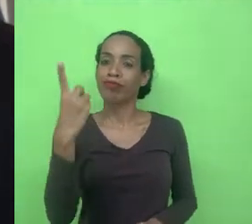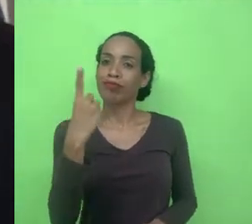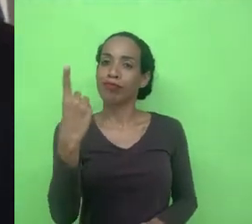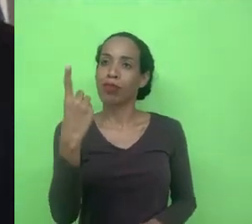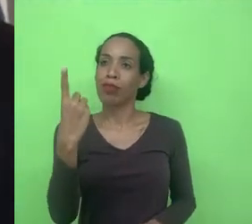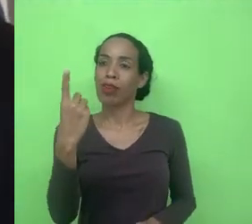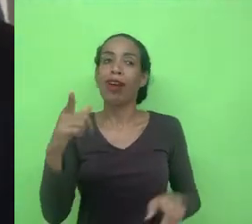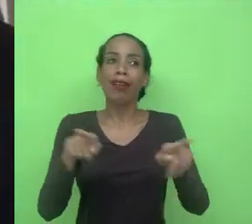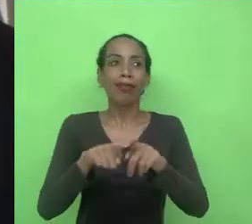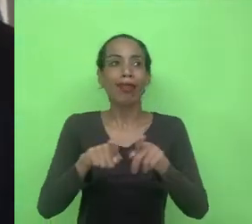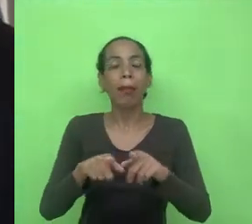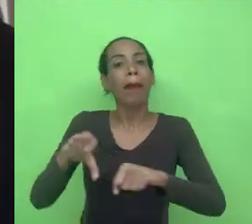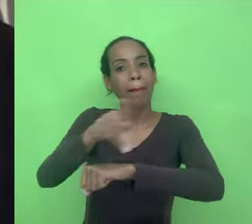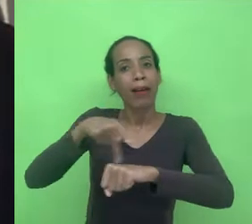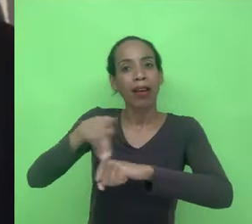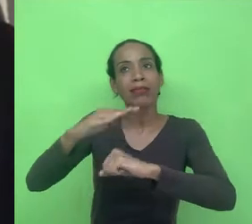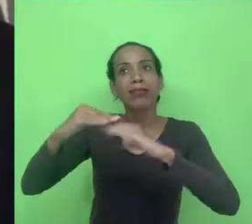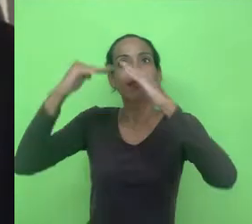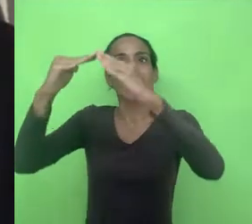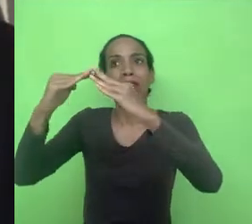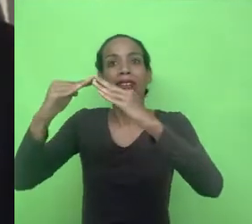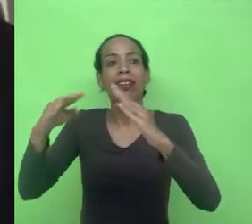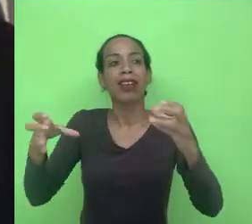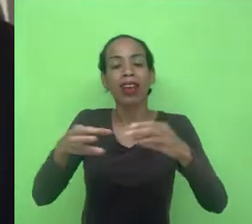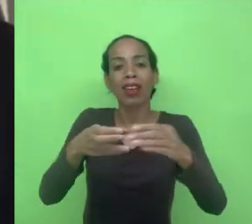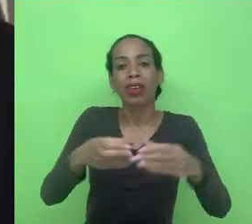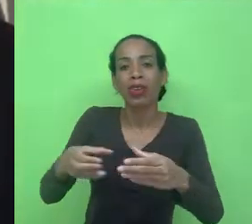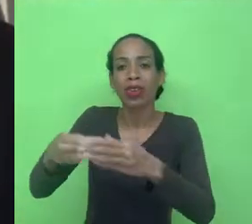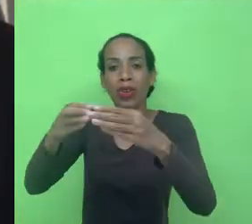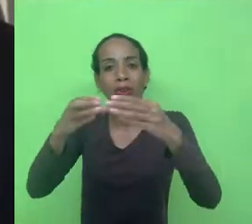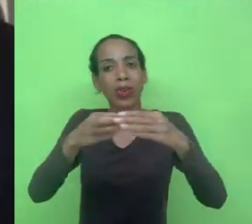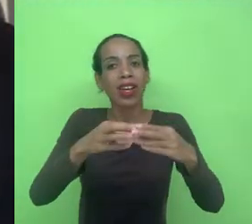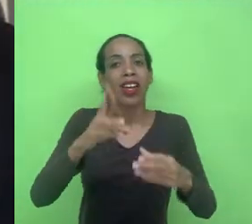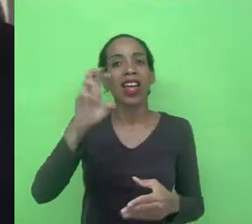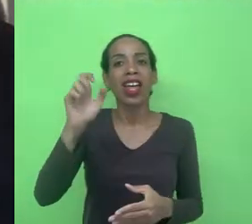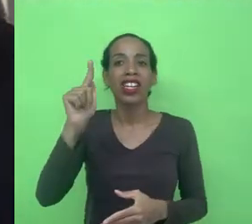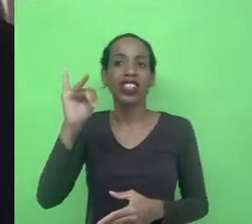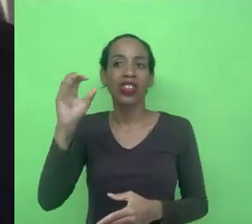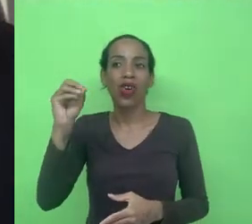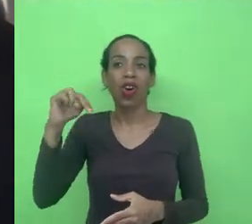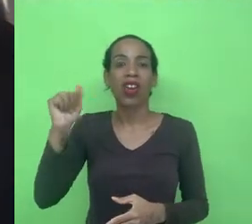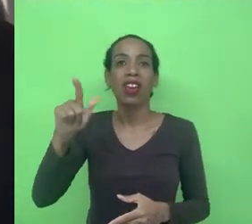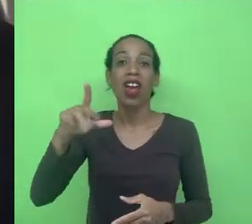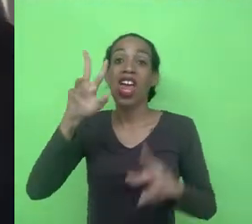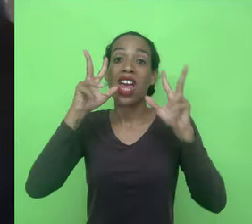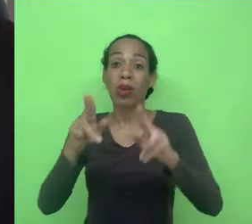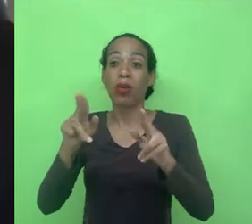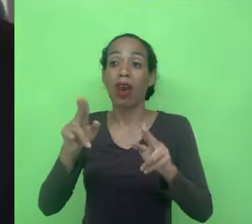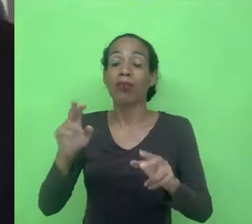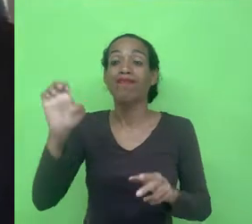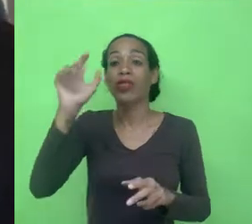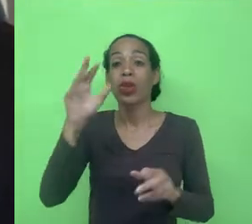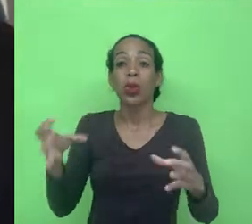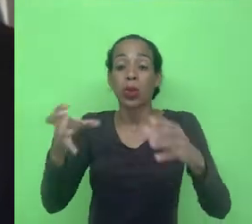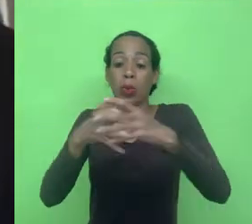soberanos e comunidades regionais como a União Europeia. existem várias pesquisas também falando sobre soberania de dados de comunidades